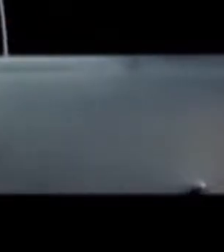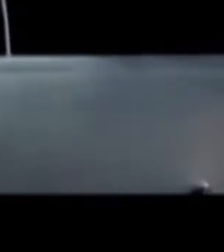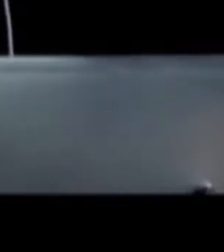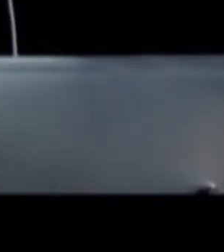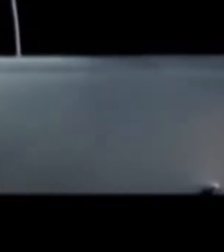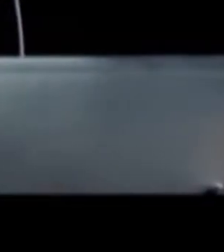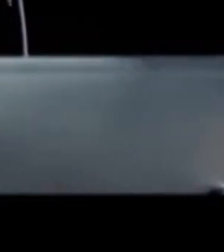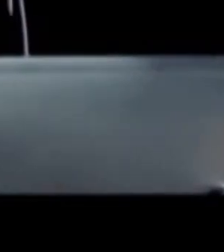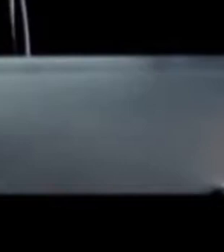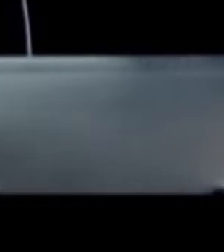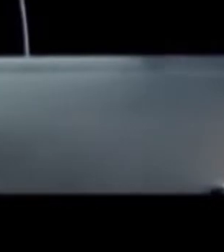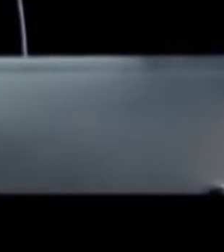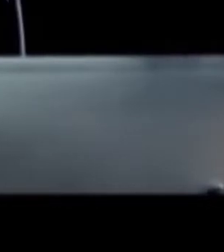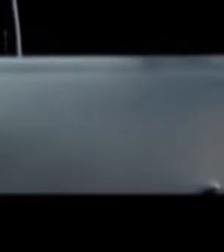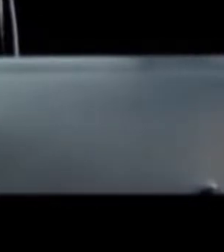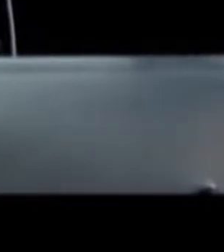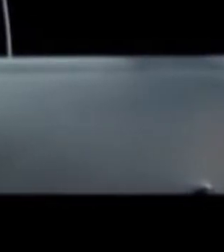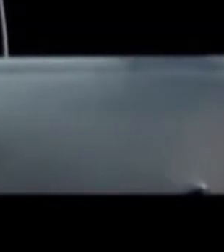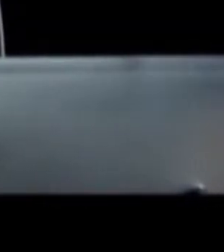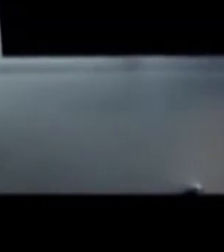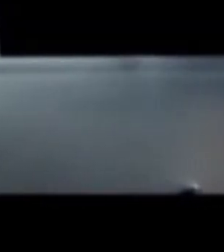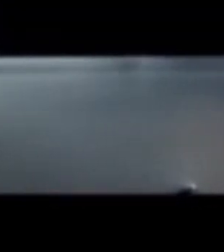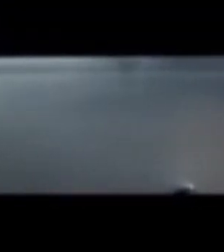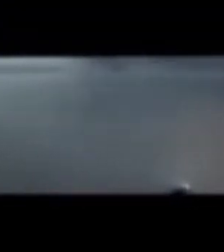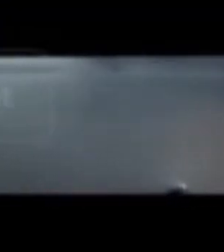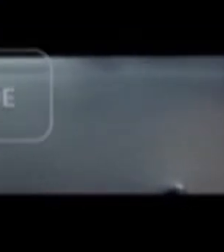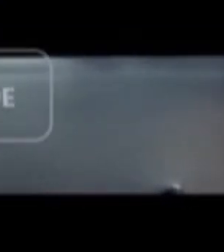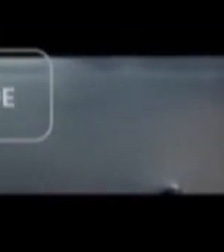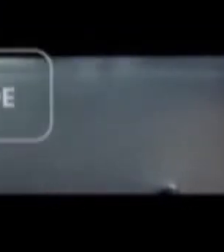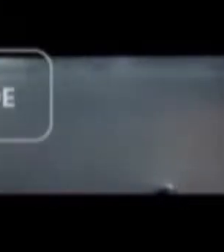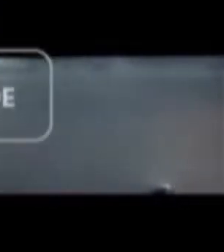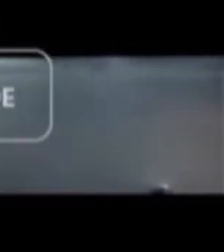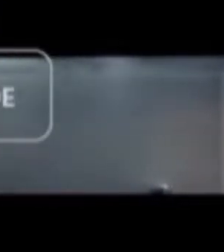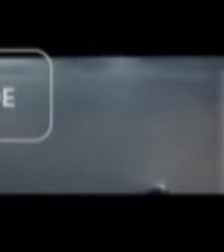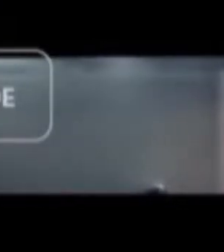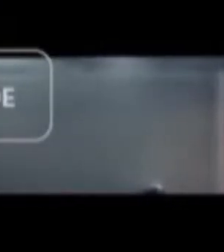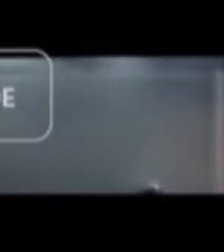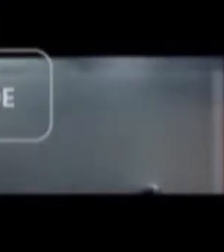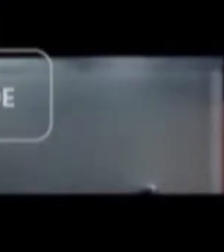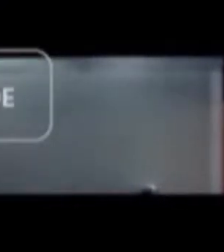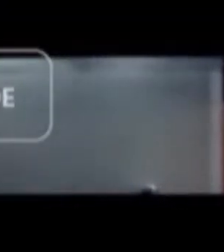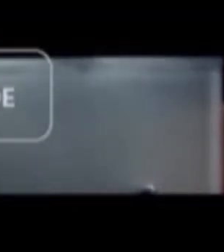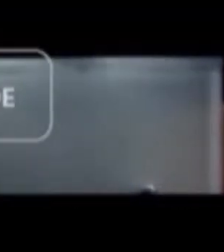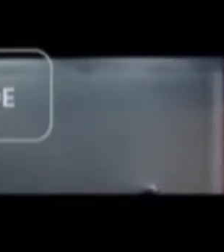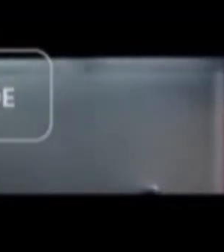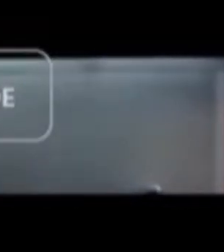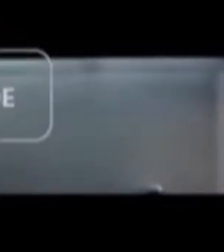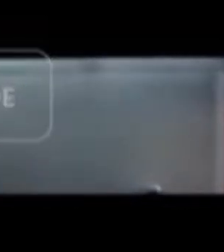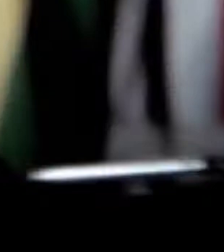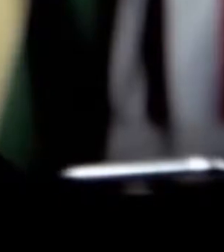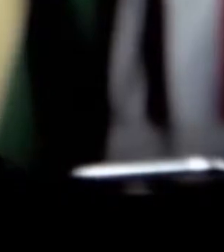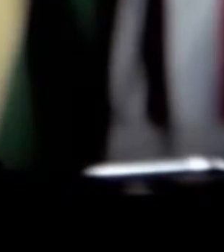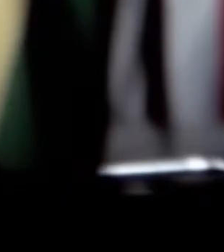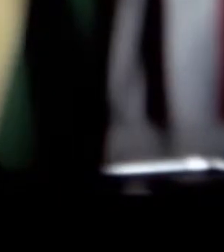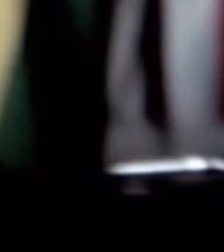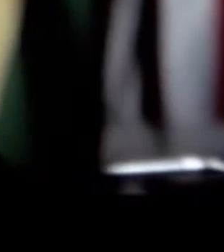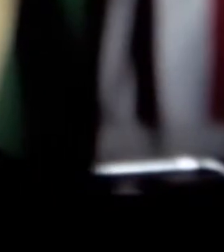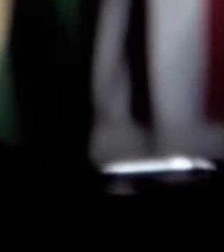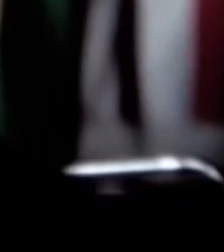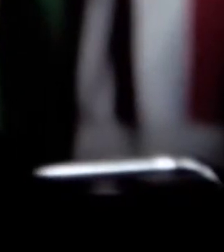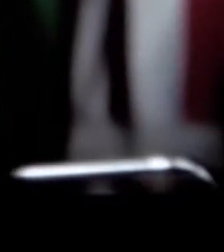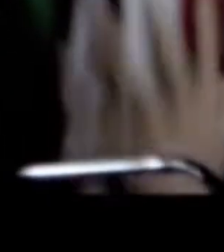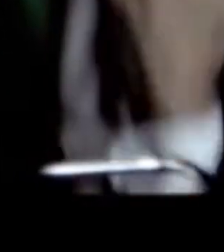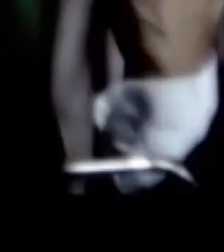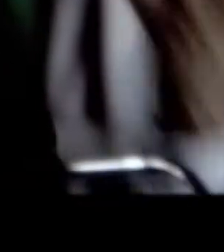Quero começar o meu discurso dizendo que, como vereador, vou priorizar a área da educação. Esse é o